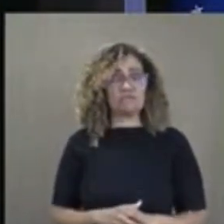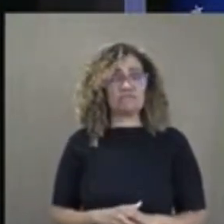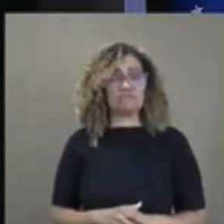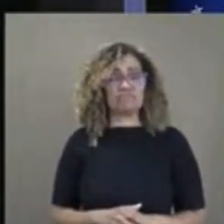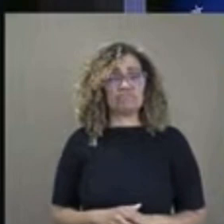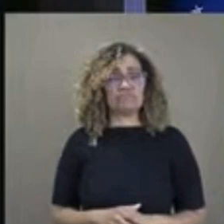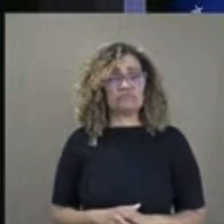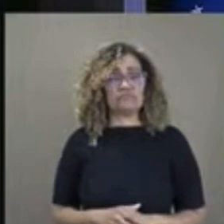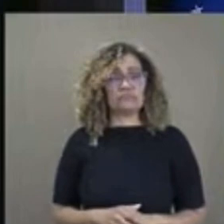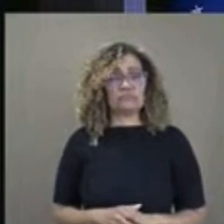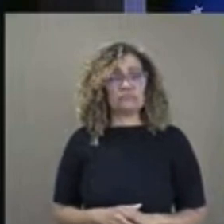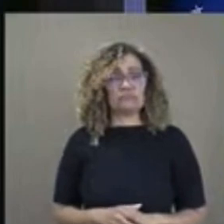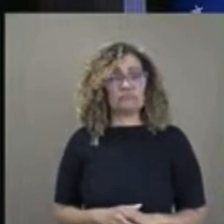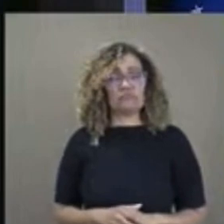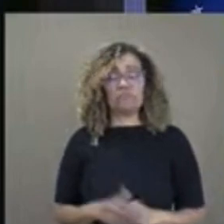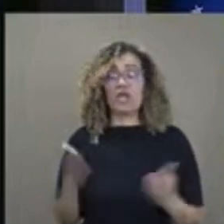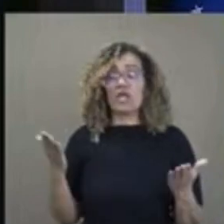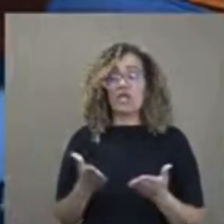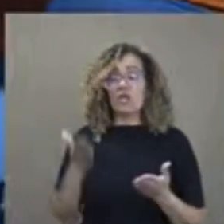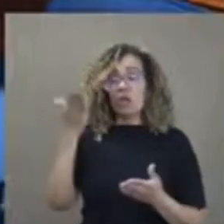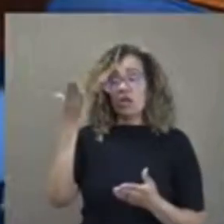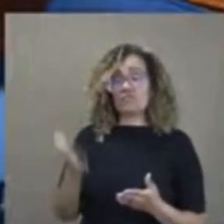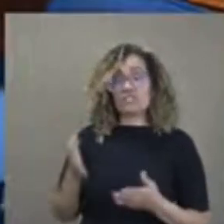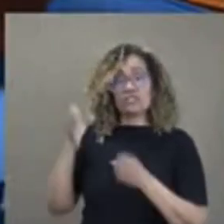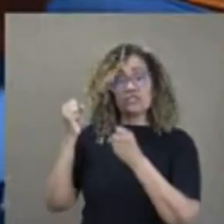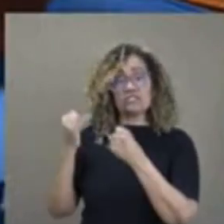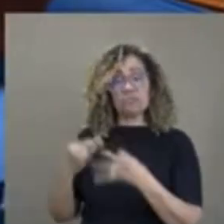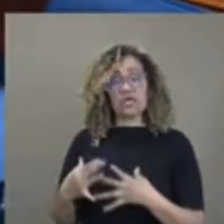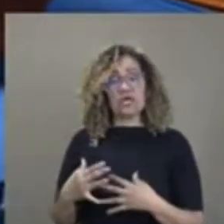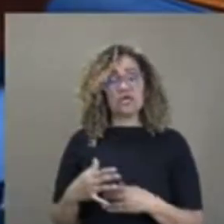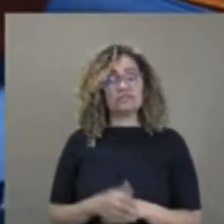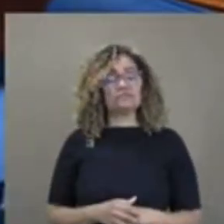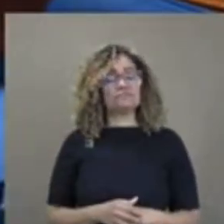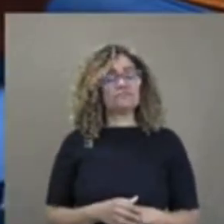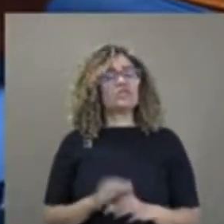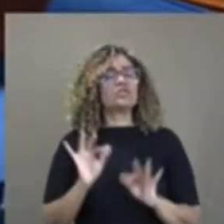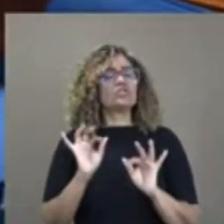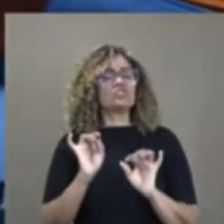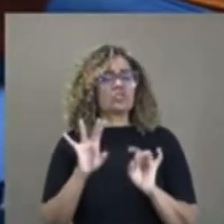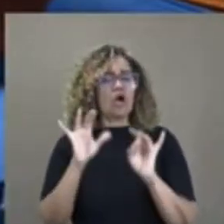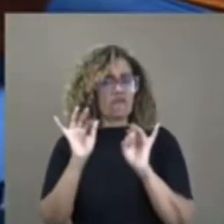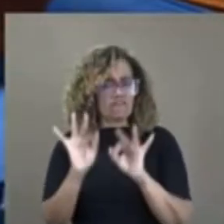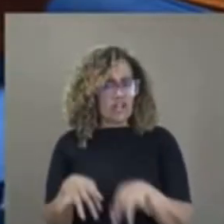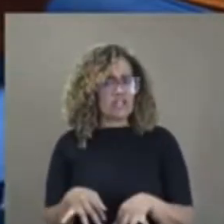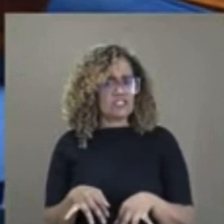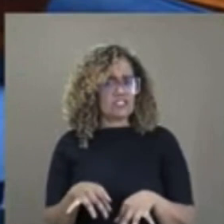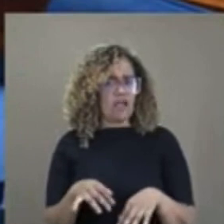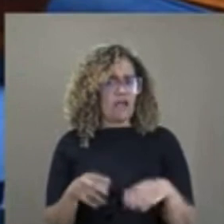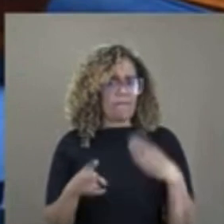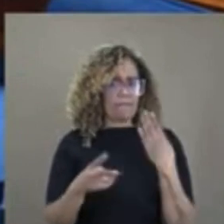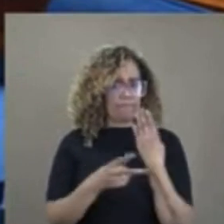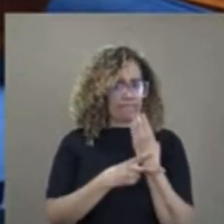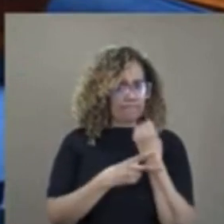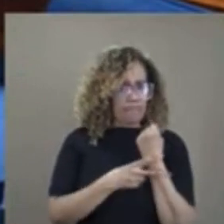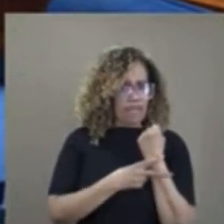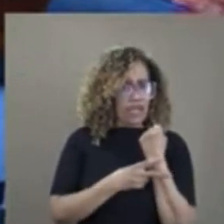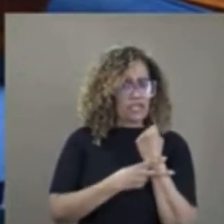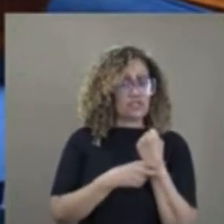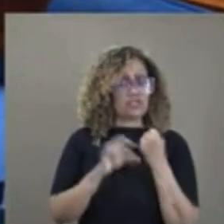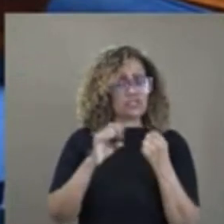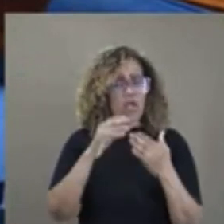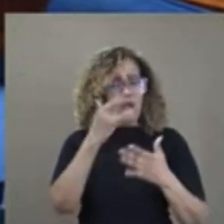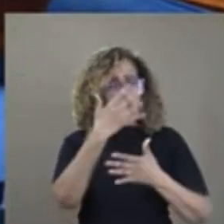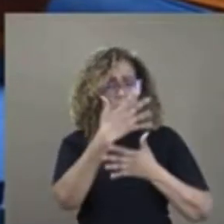está colocando nesse momento. Para finalizar, senador Magno, só para complementar a lista de